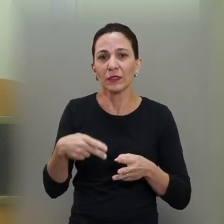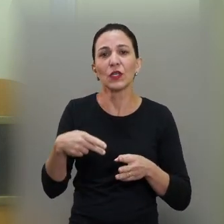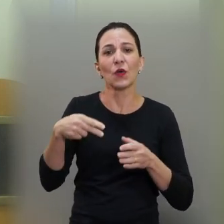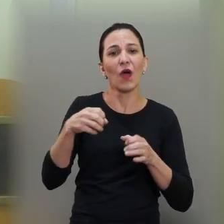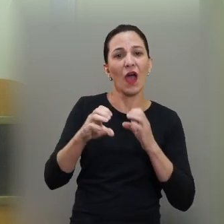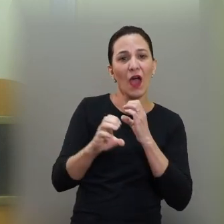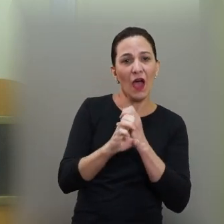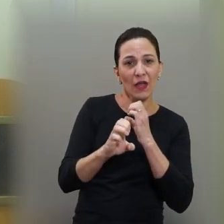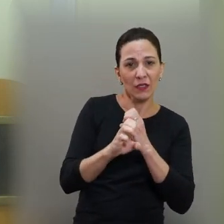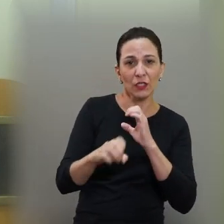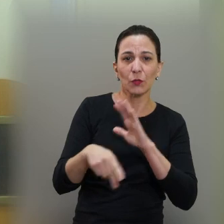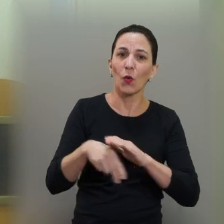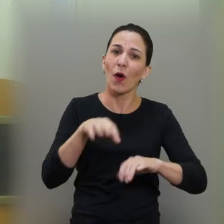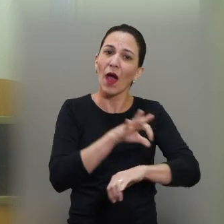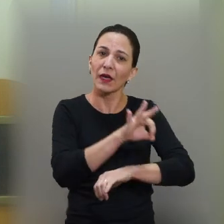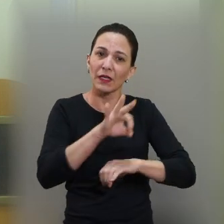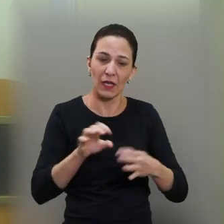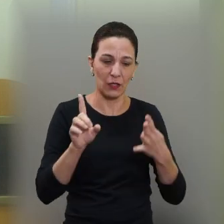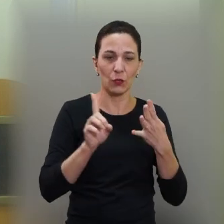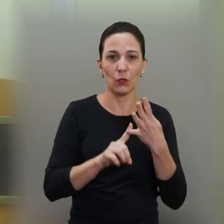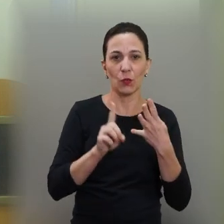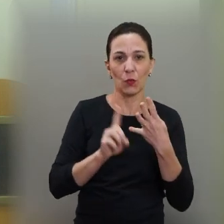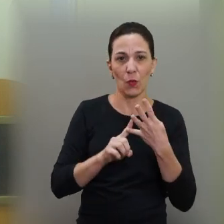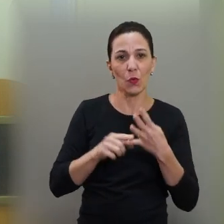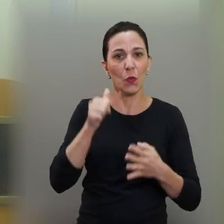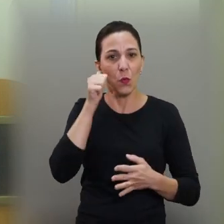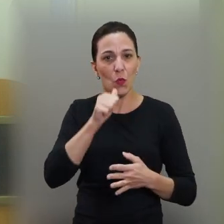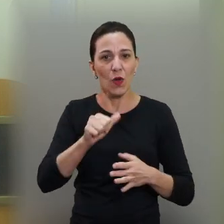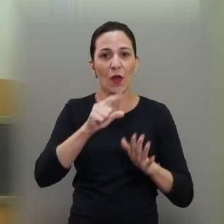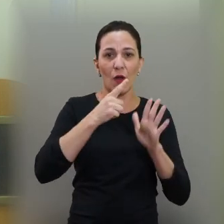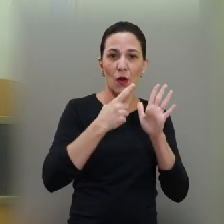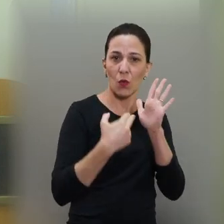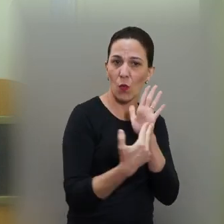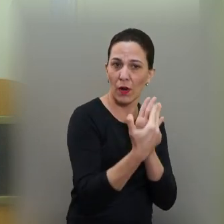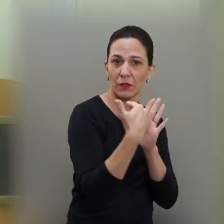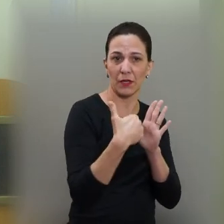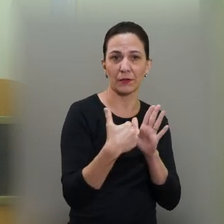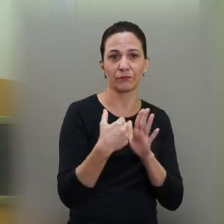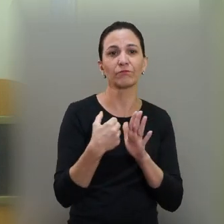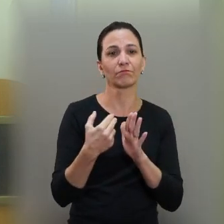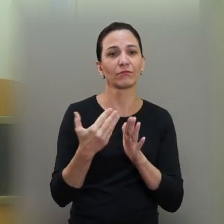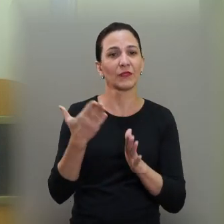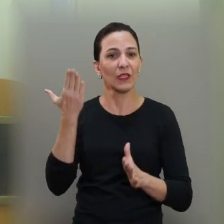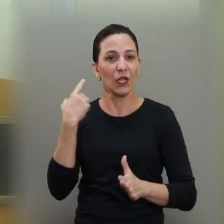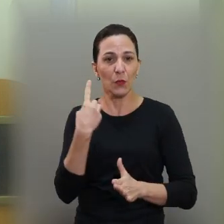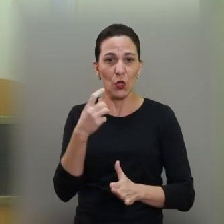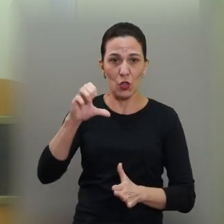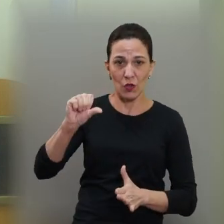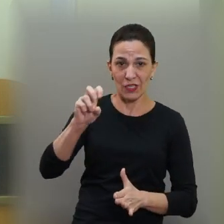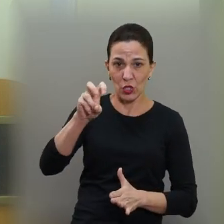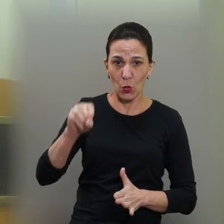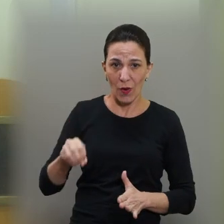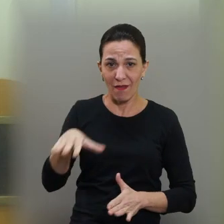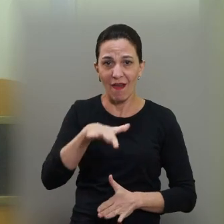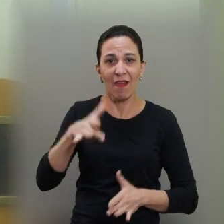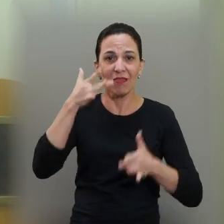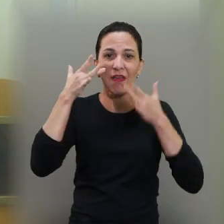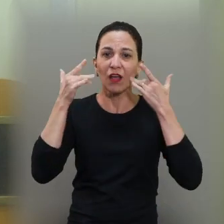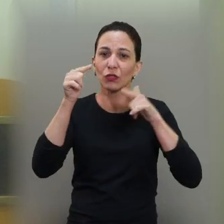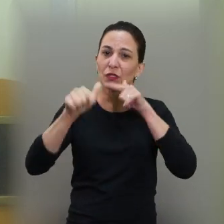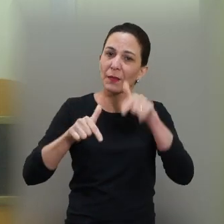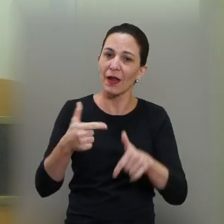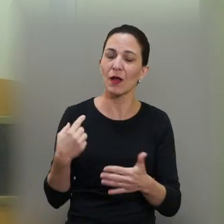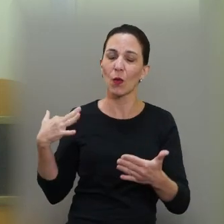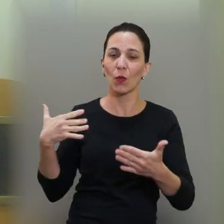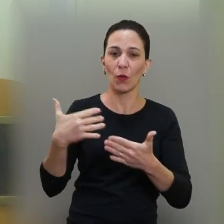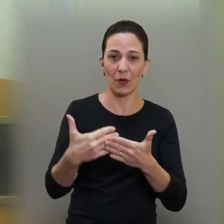e da artista plástica Lala. Iniciou sua carreira teatral na década de 50, apesar de uma lei muito simbólica,